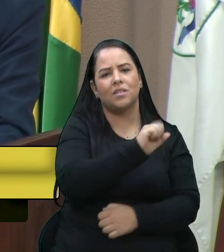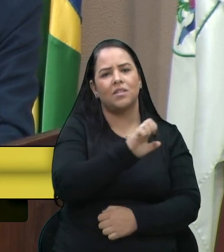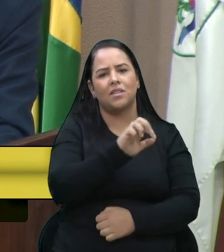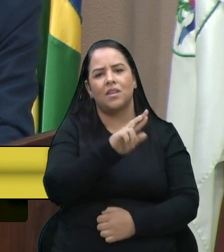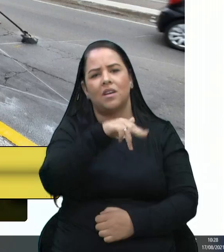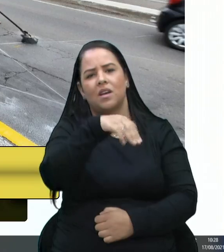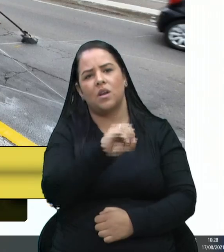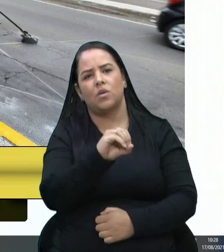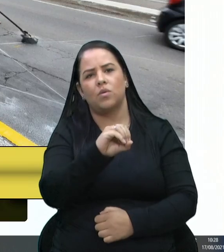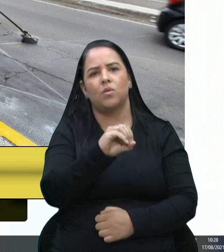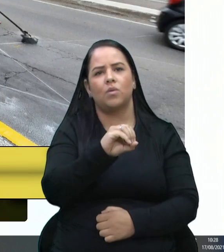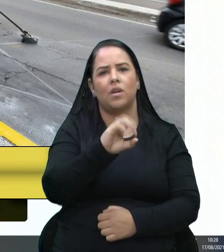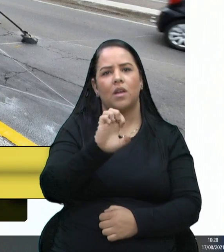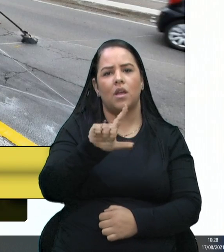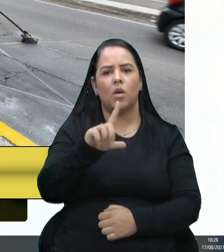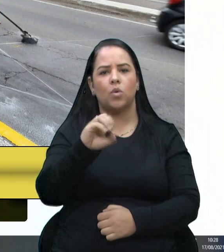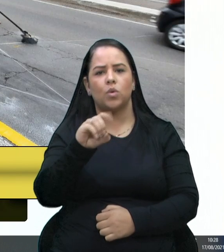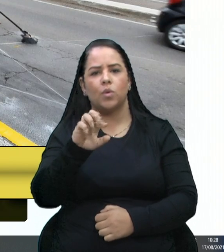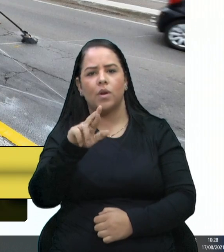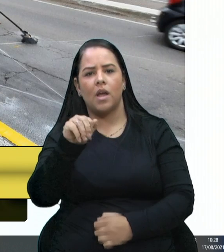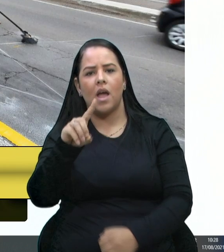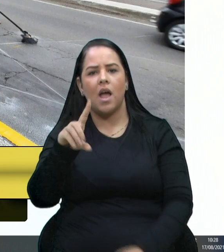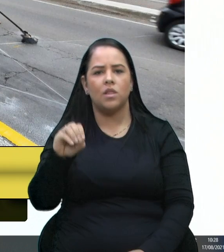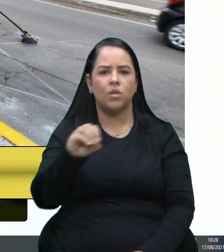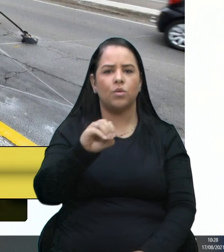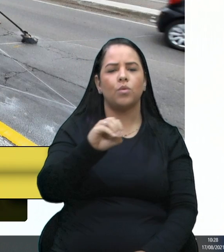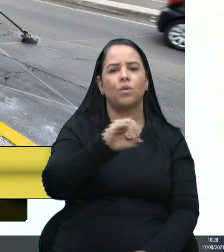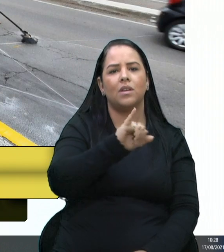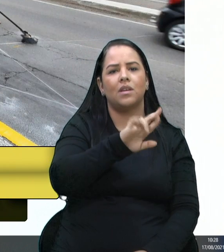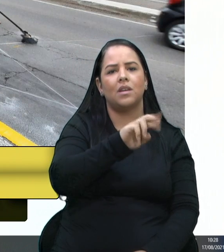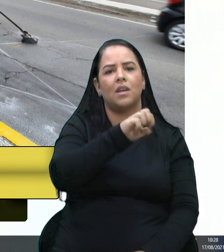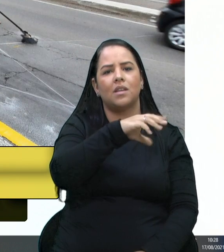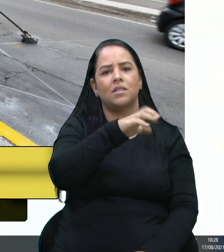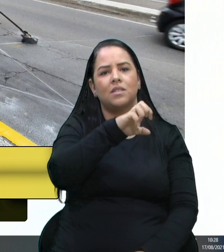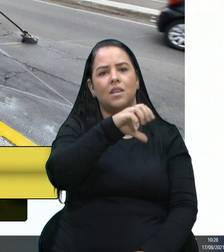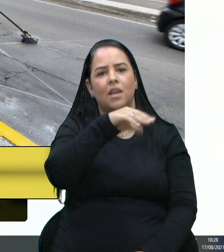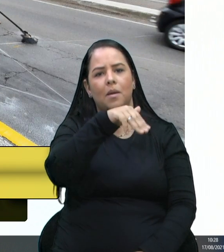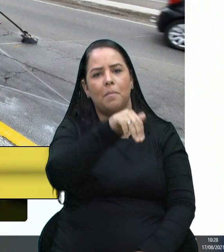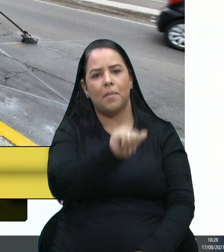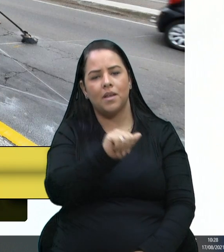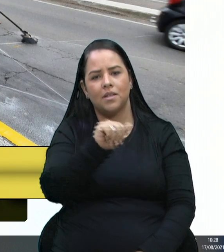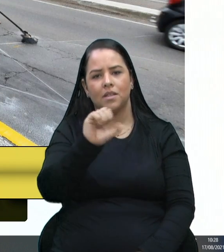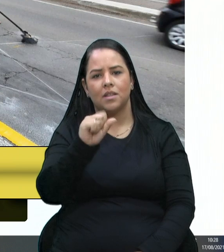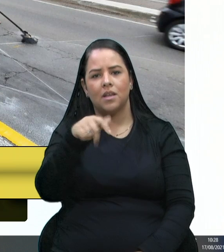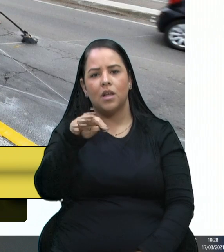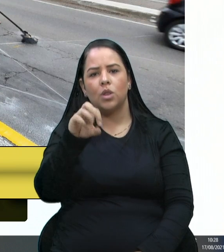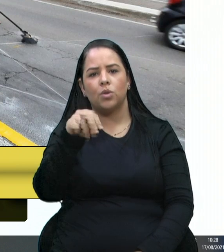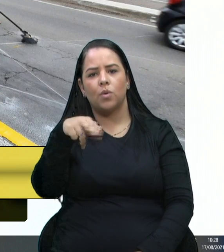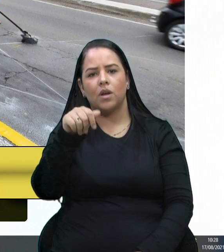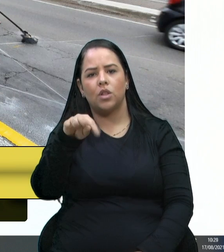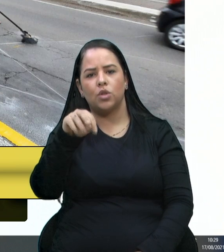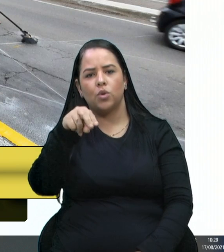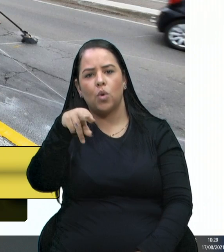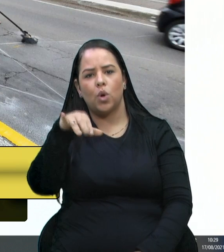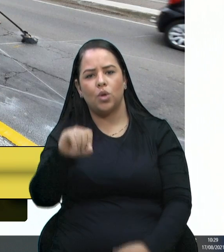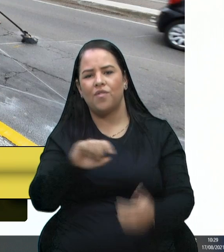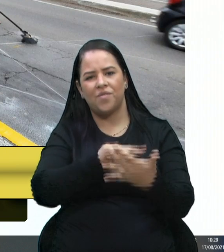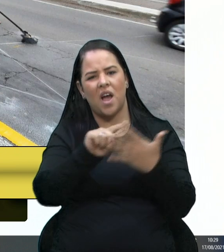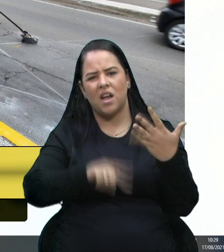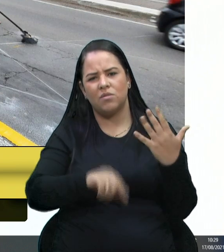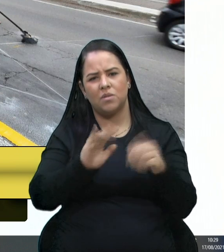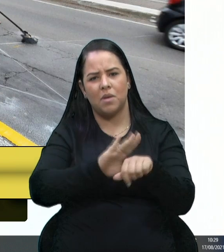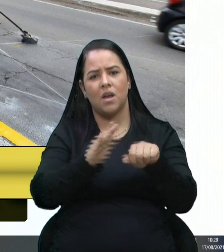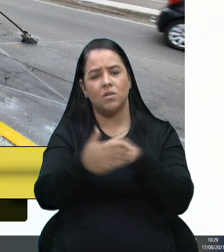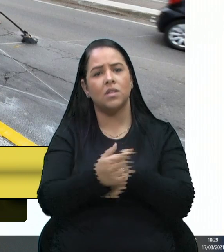Jardim Adorado, Iracema, entre outros diversos bairros. Tive o privilégio de acompanhar desde o início a